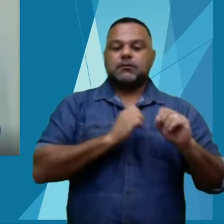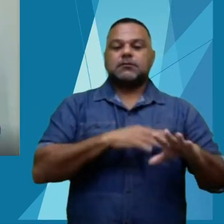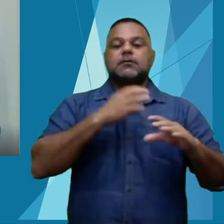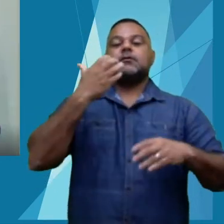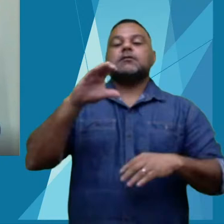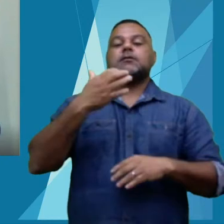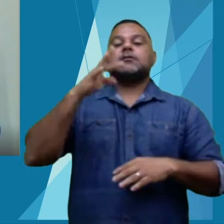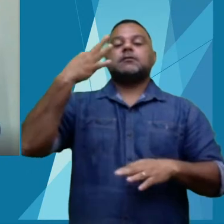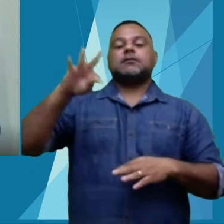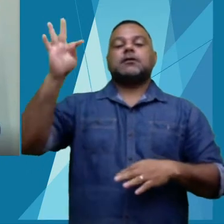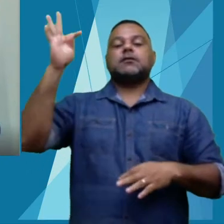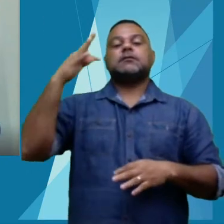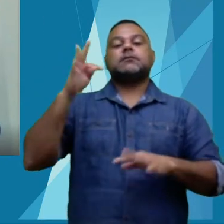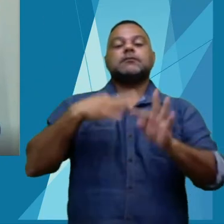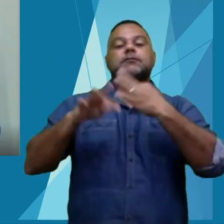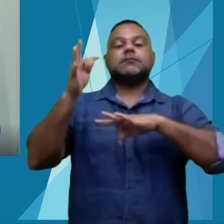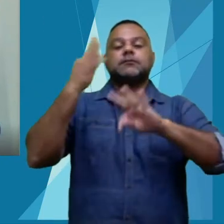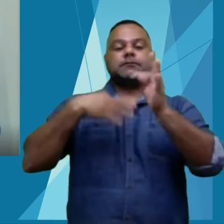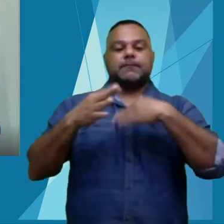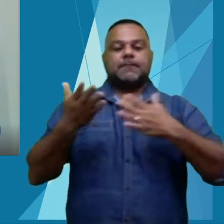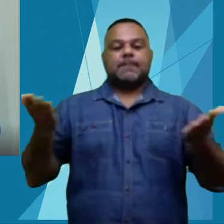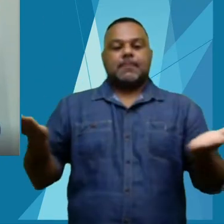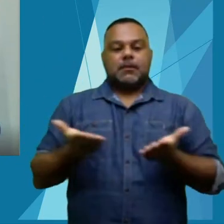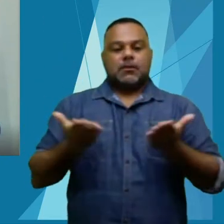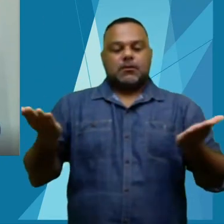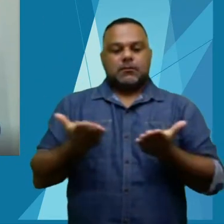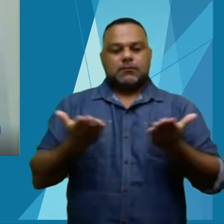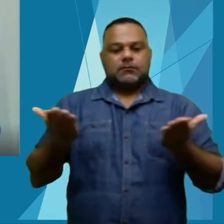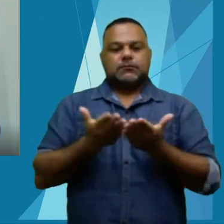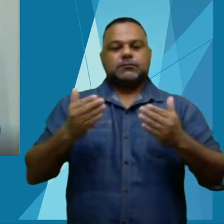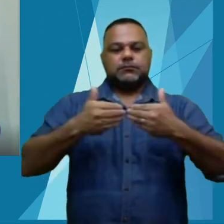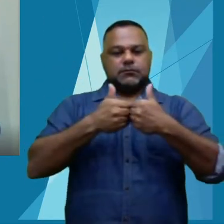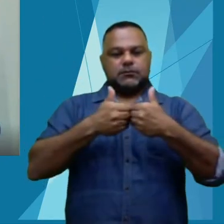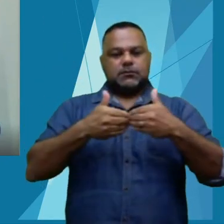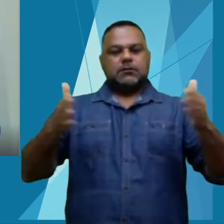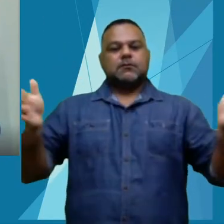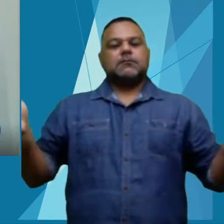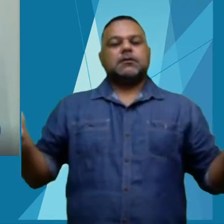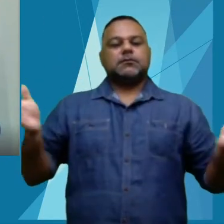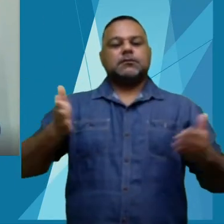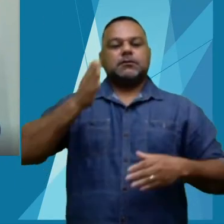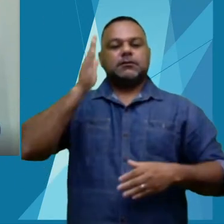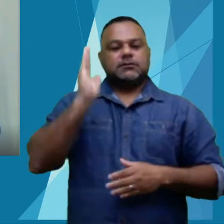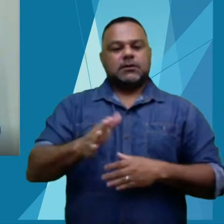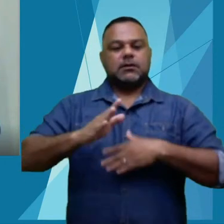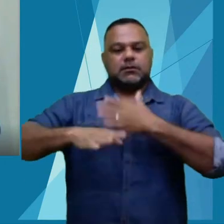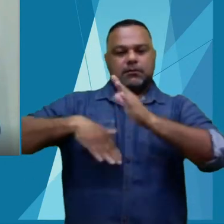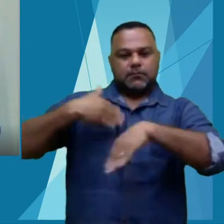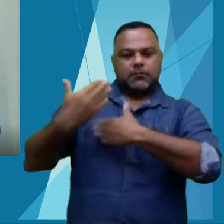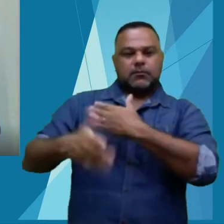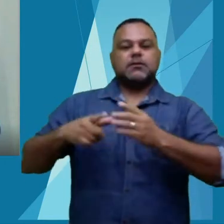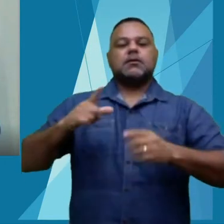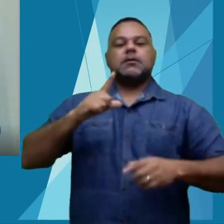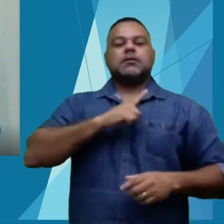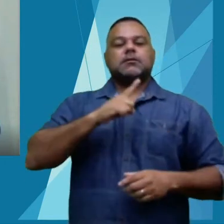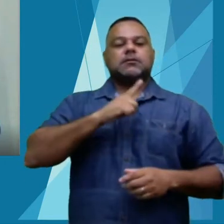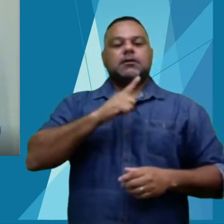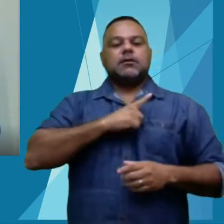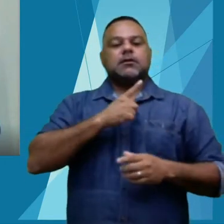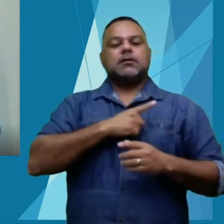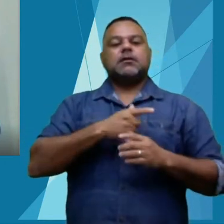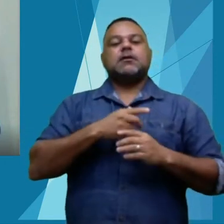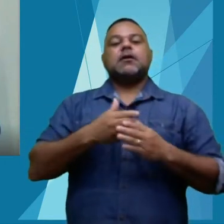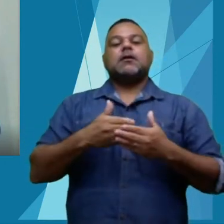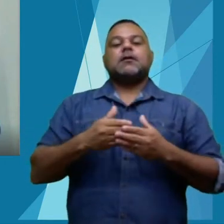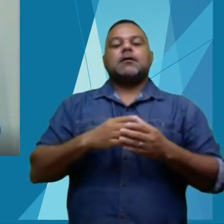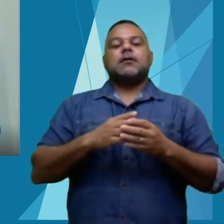tecnologia. Então, hoje, o nosso evento tem a abertura já na sequência, gente faz um lançamento